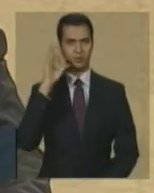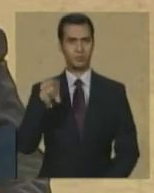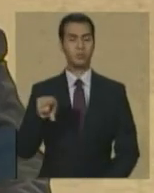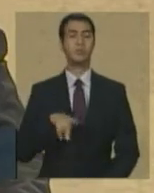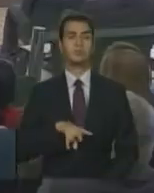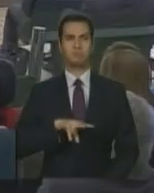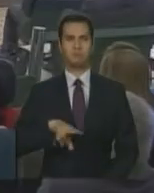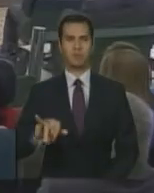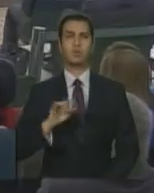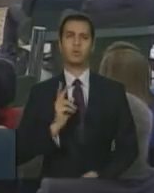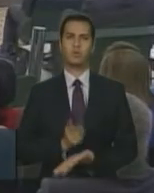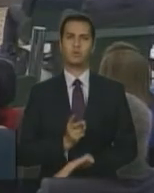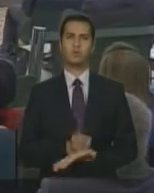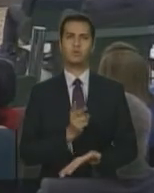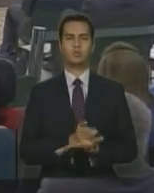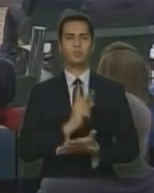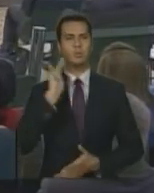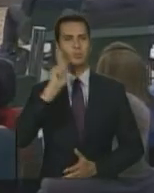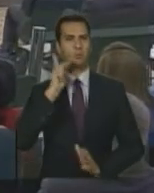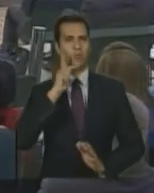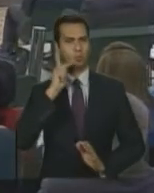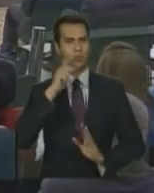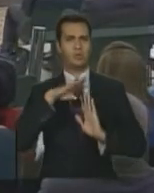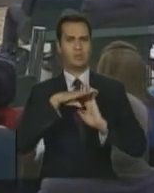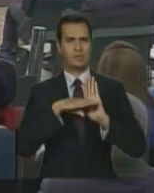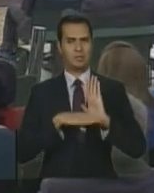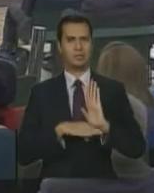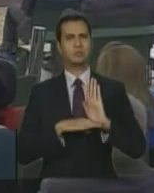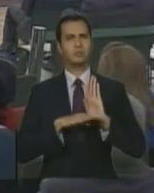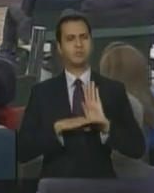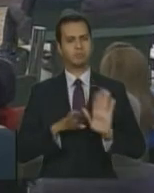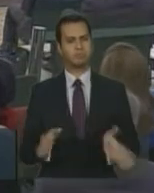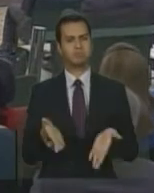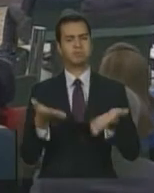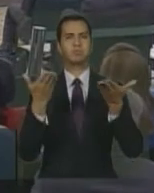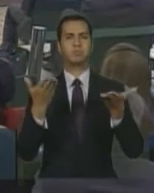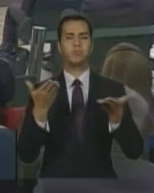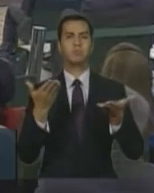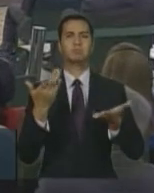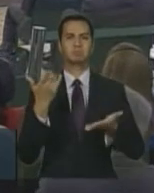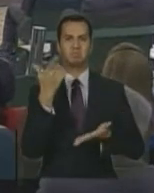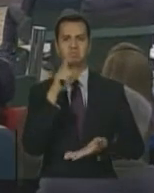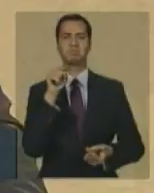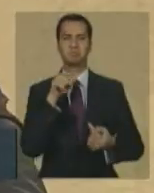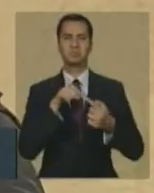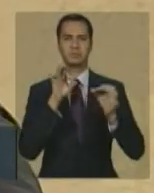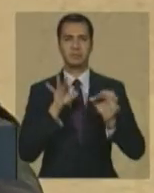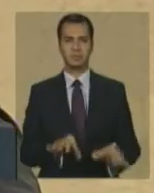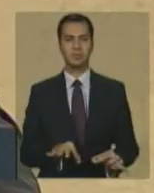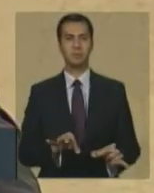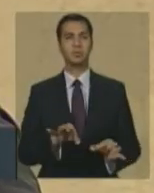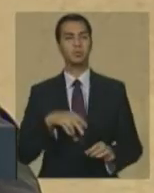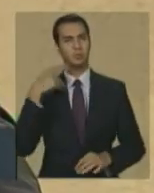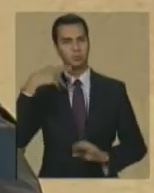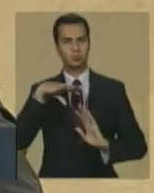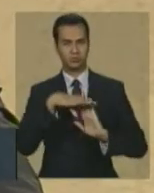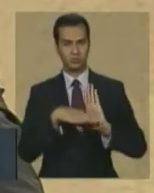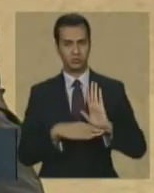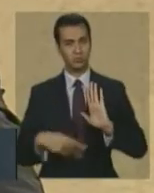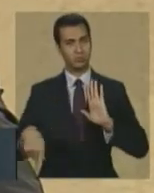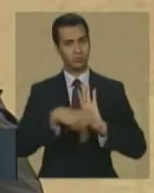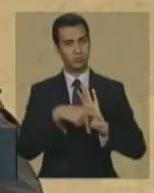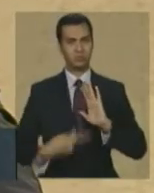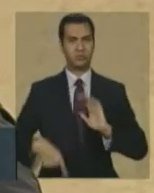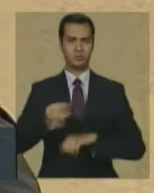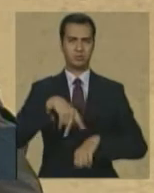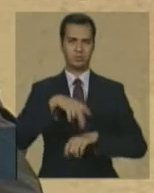continuidade a essa política de Estado que somente assim pode ser considerada como política de Estado com respeito à plenitude dos direitos